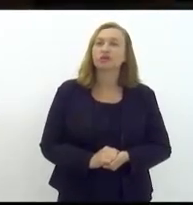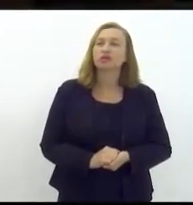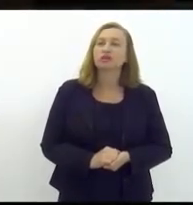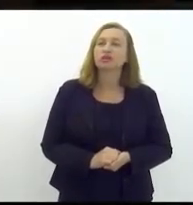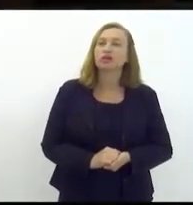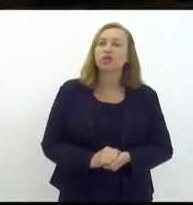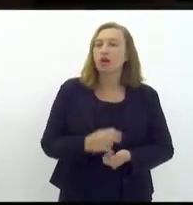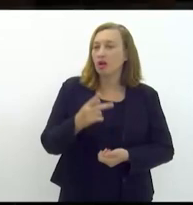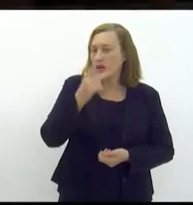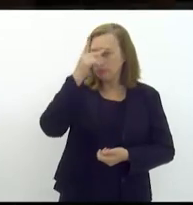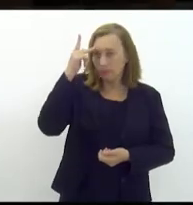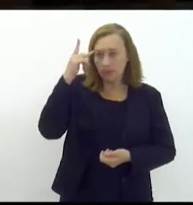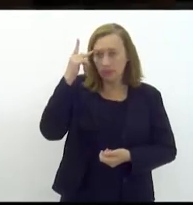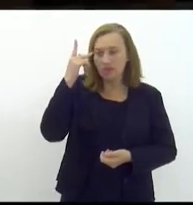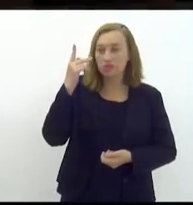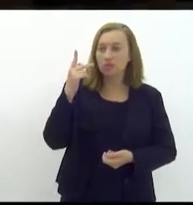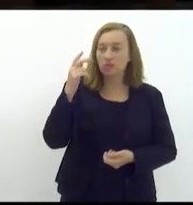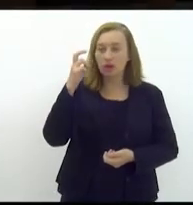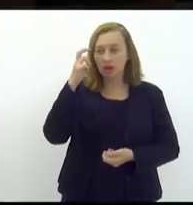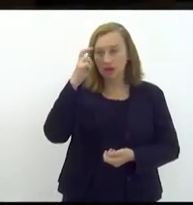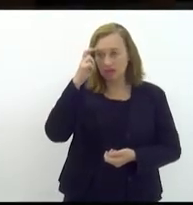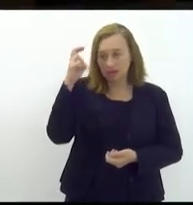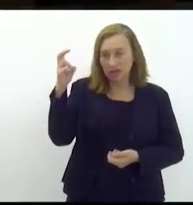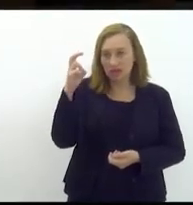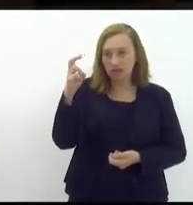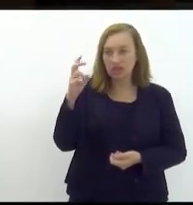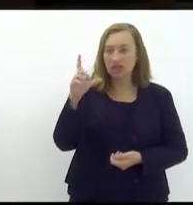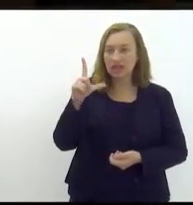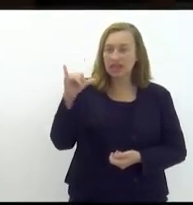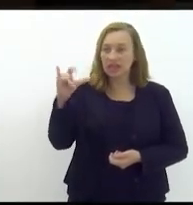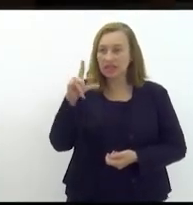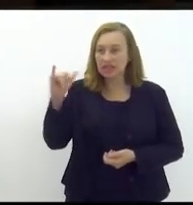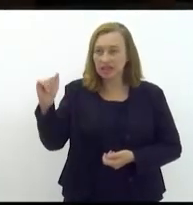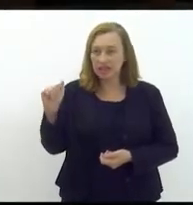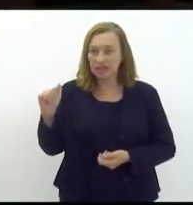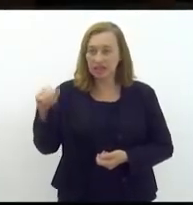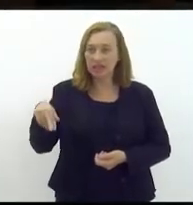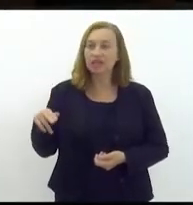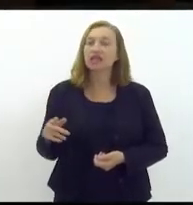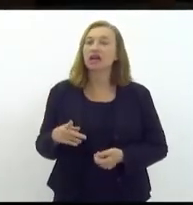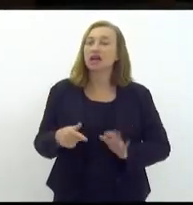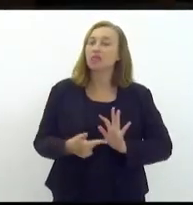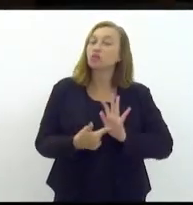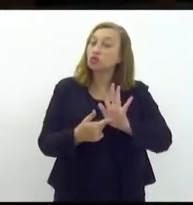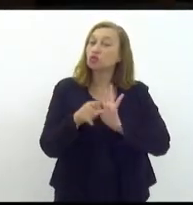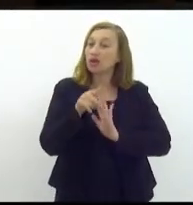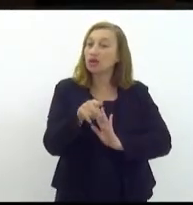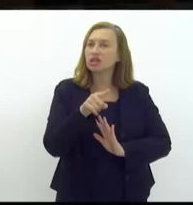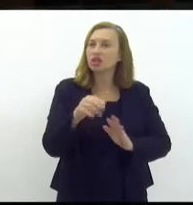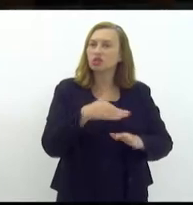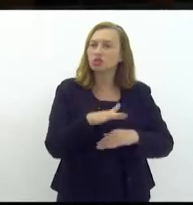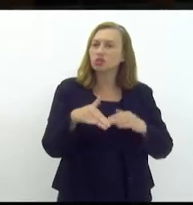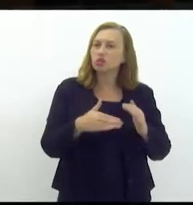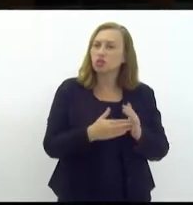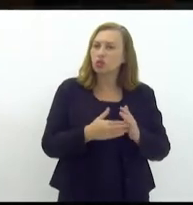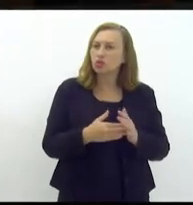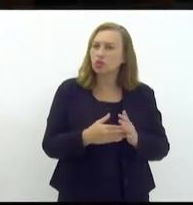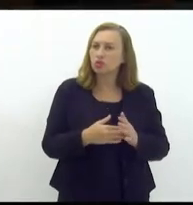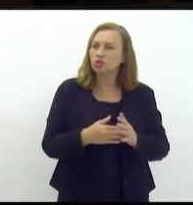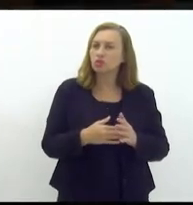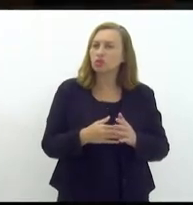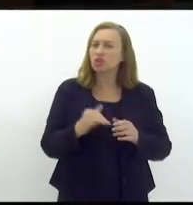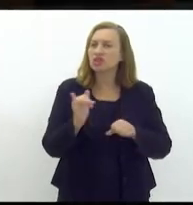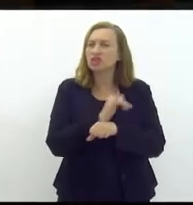especialista Lilian Stein a Lilian trouxe ali todo um aspecto com